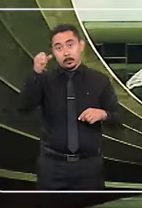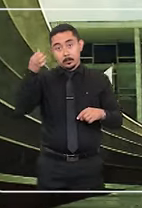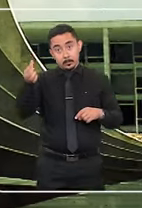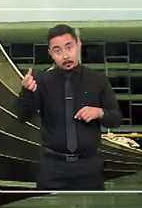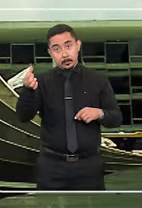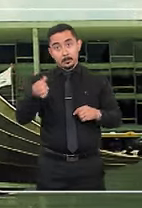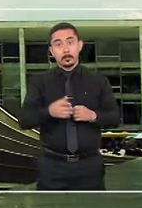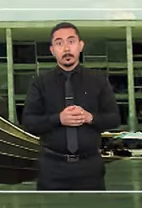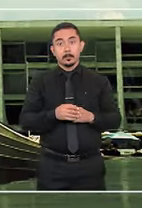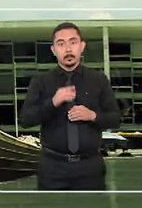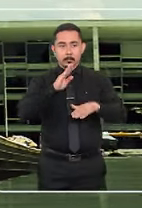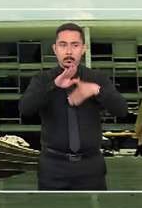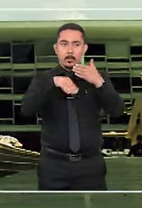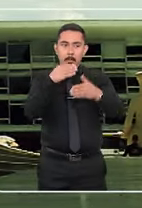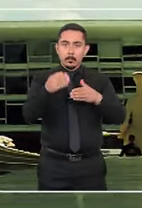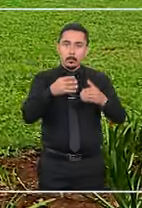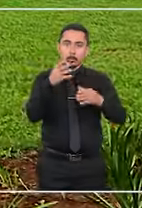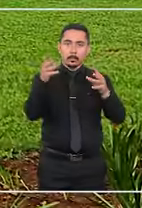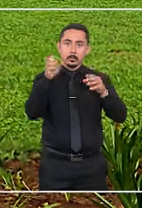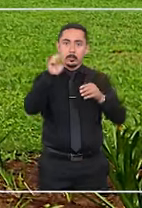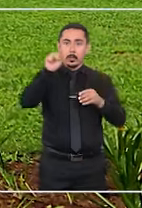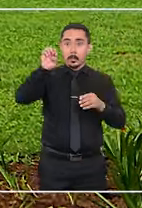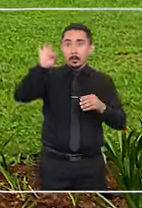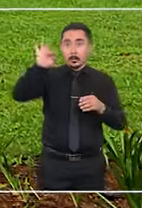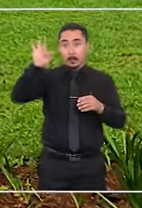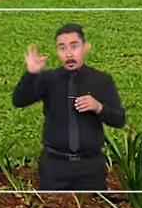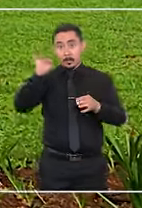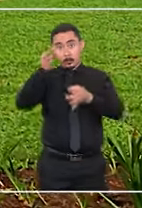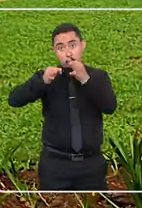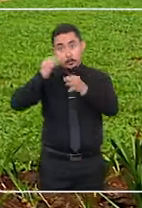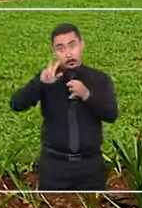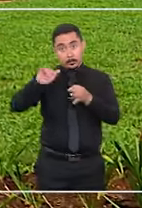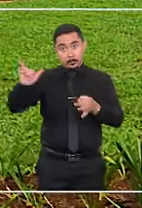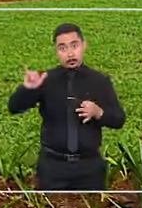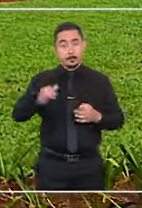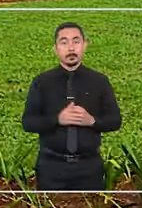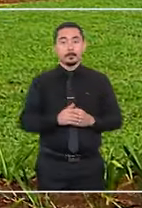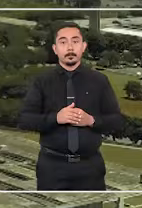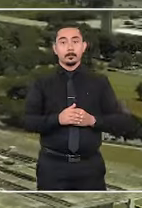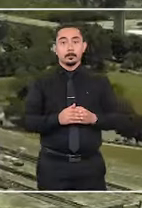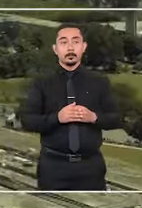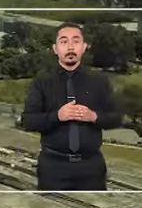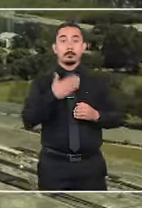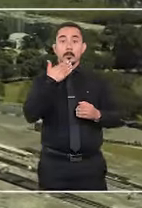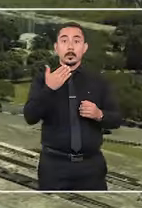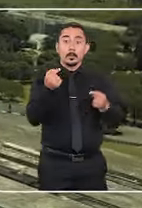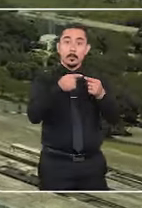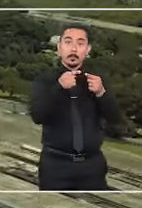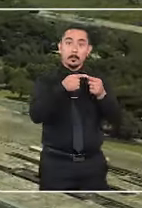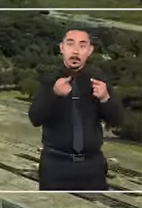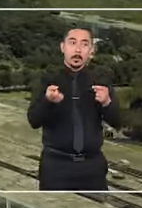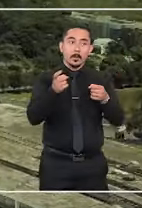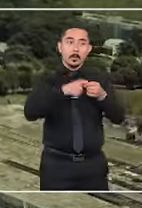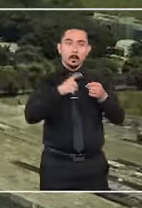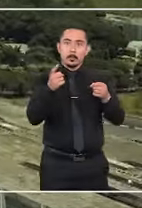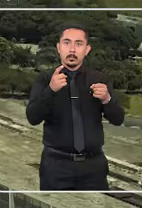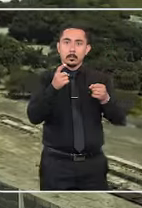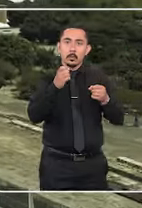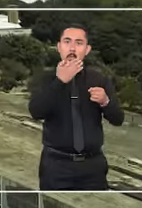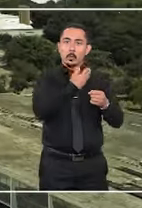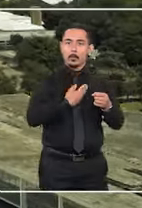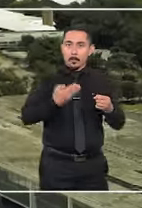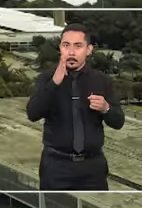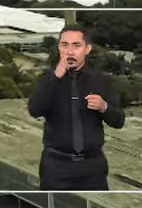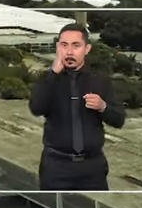.686, que será julgada pelo Supremo Tribunal Federal. A ação pede que a repatriação seja